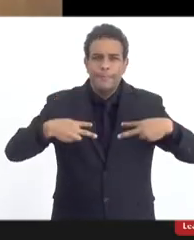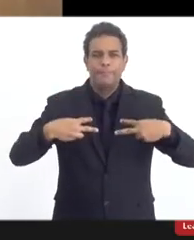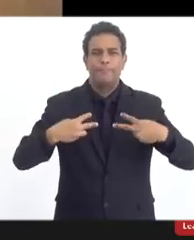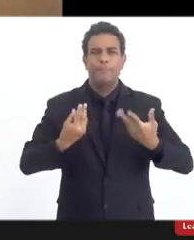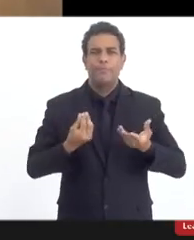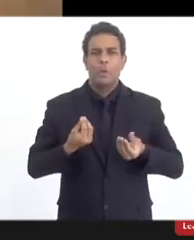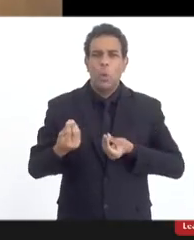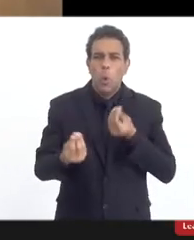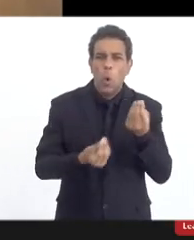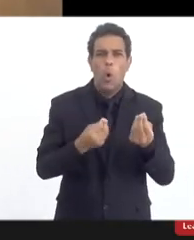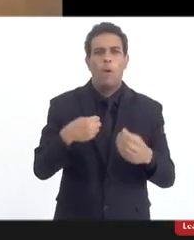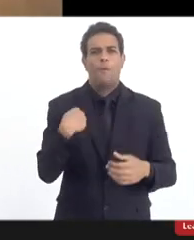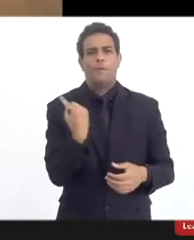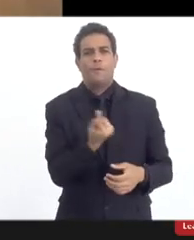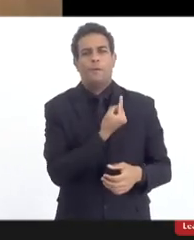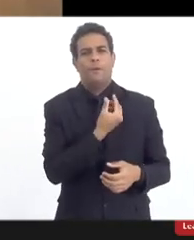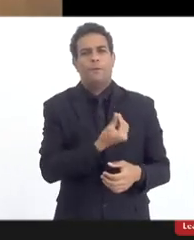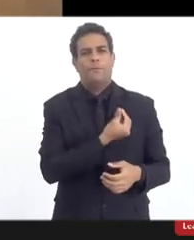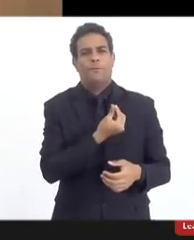daquilo que nós pensamos.